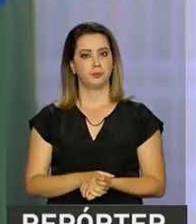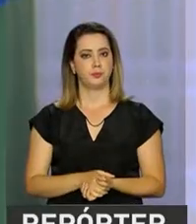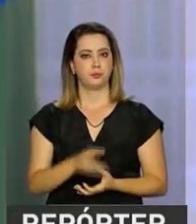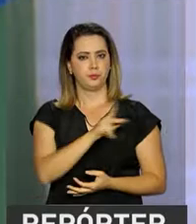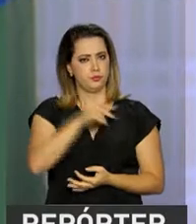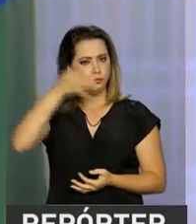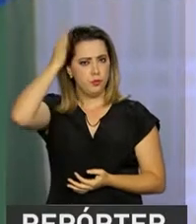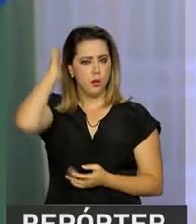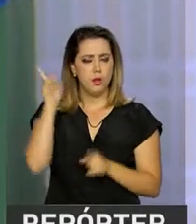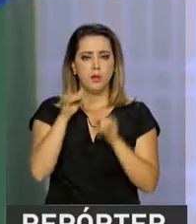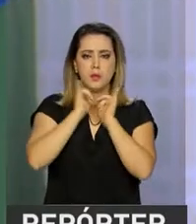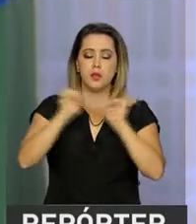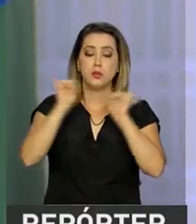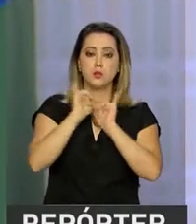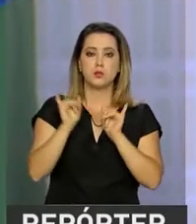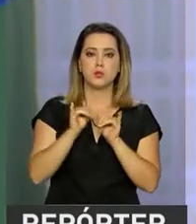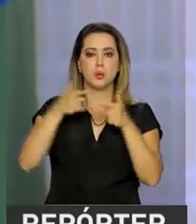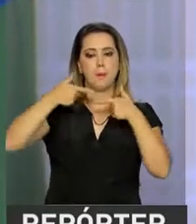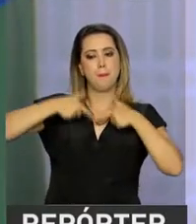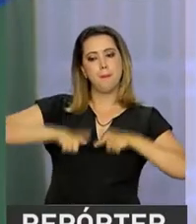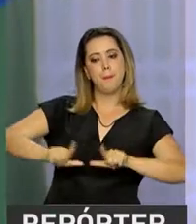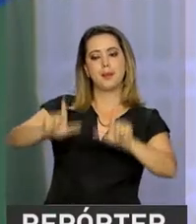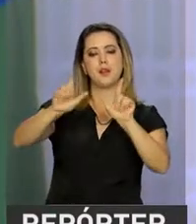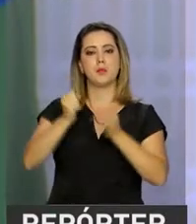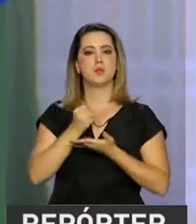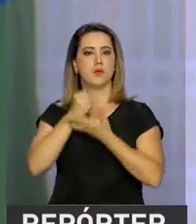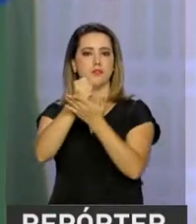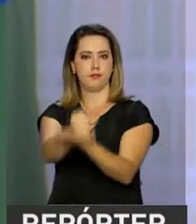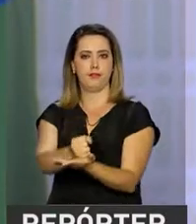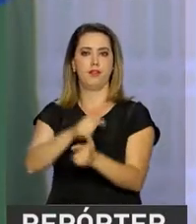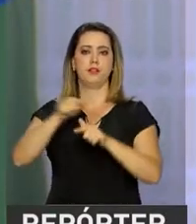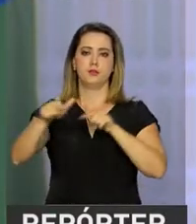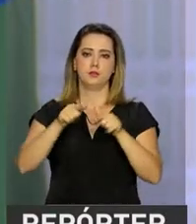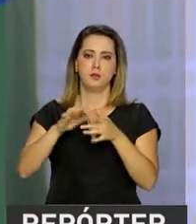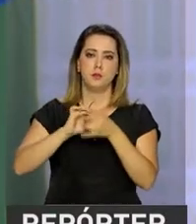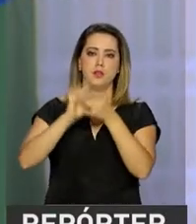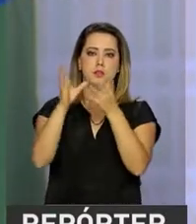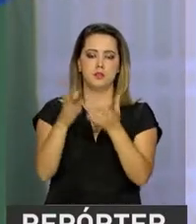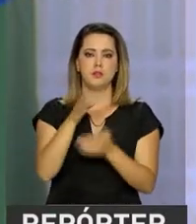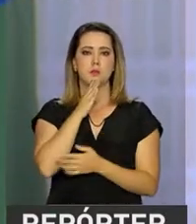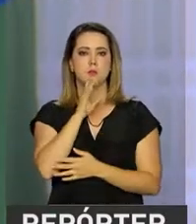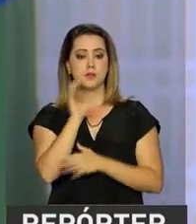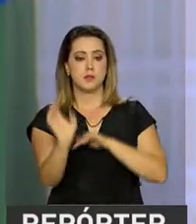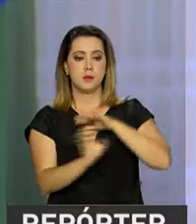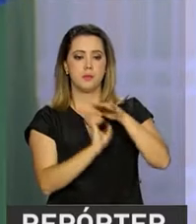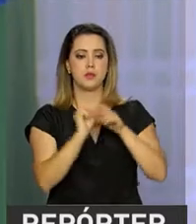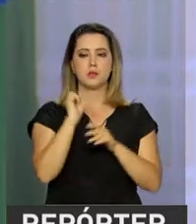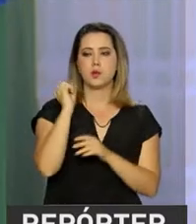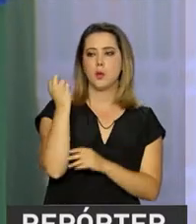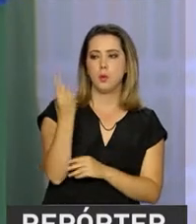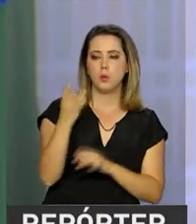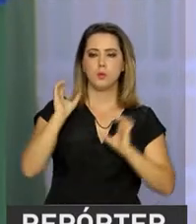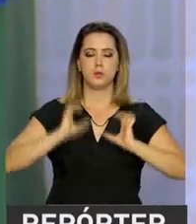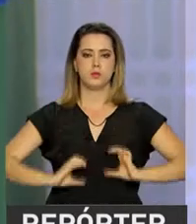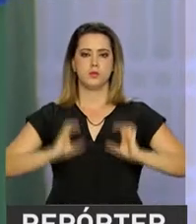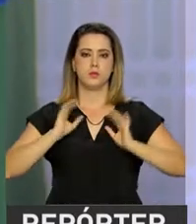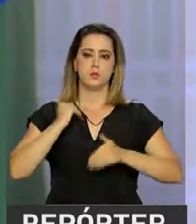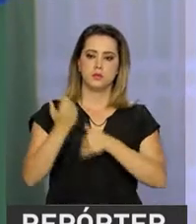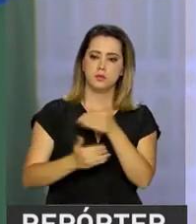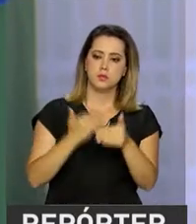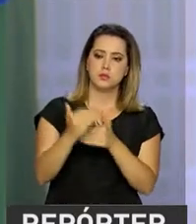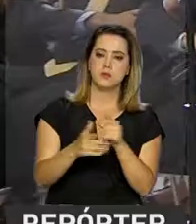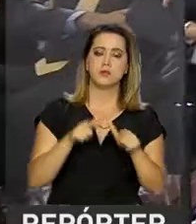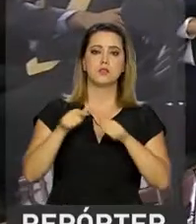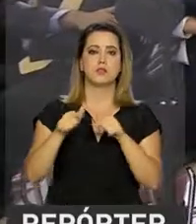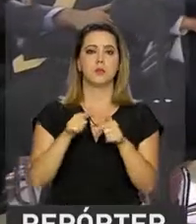Temer anunciou ainda a criação do Prêmio Nacional do Voluntariado para reconhecer empresas e cidadãos que desenvolvem atividades